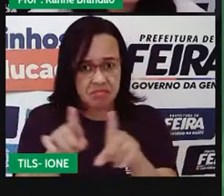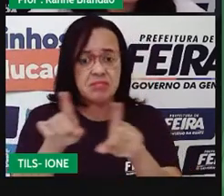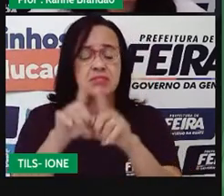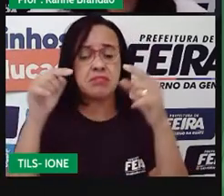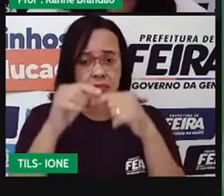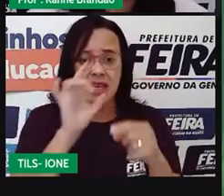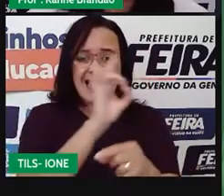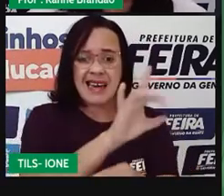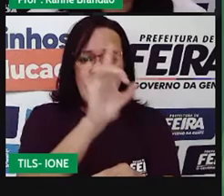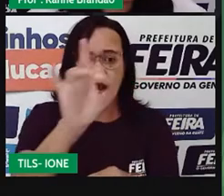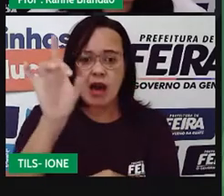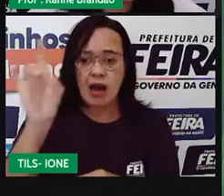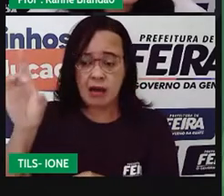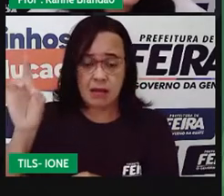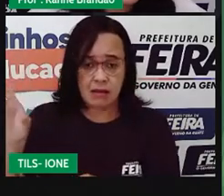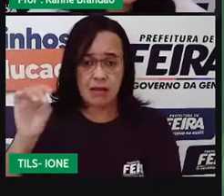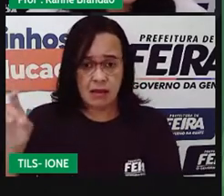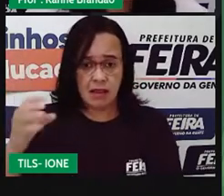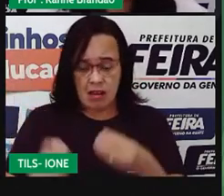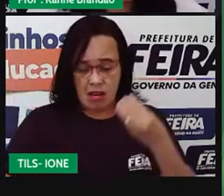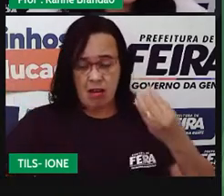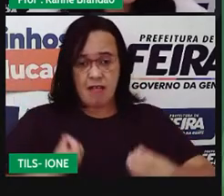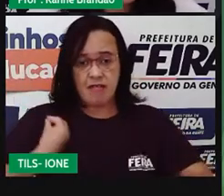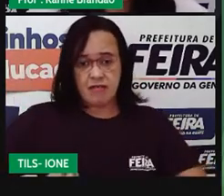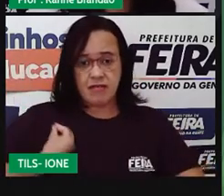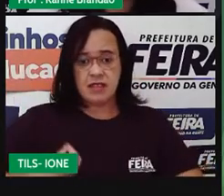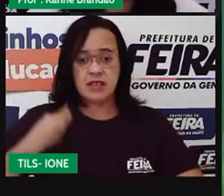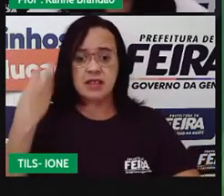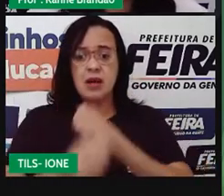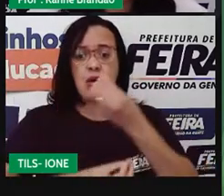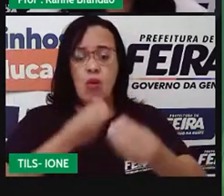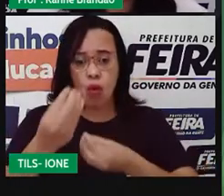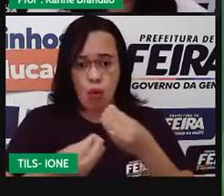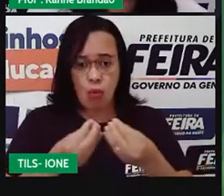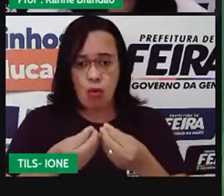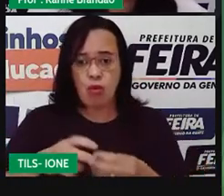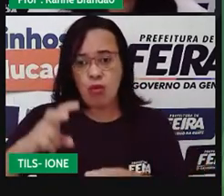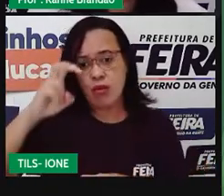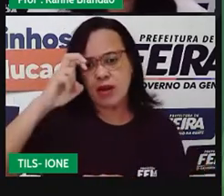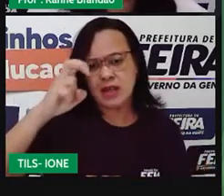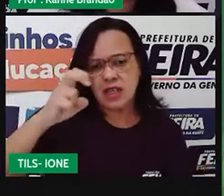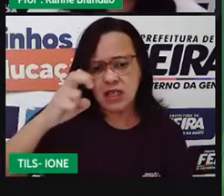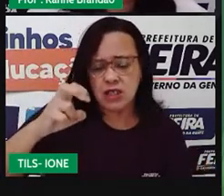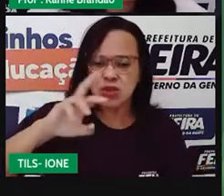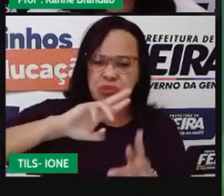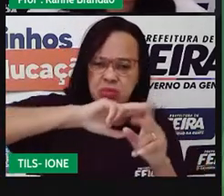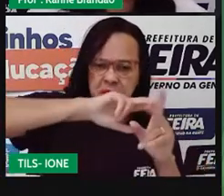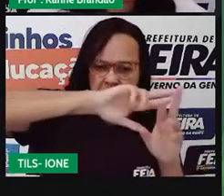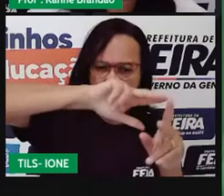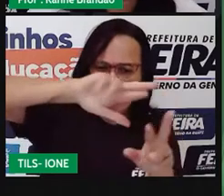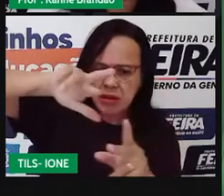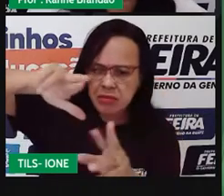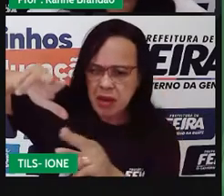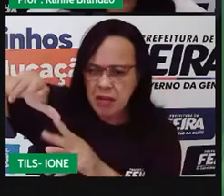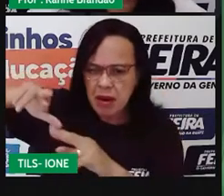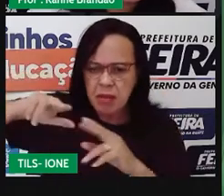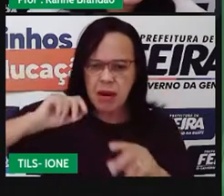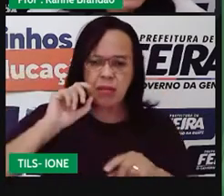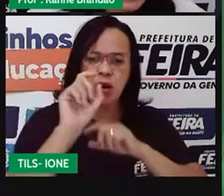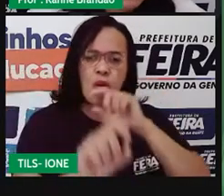organismos com o seu modo de vida. E o quinto, diferenciar as relações intraspecíficas das